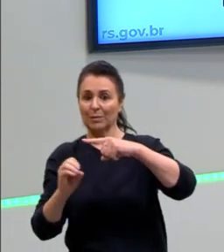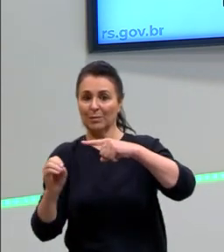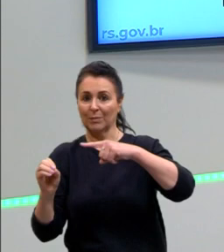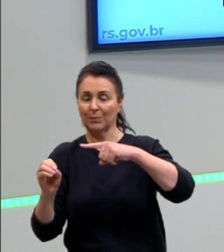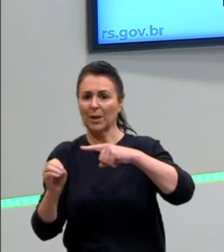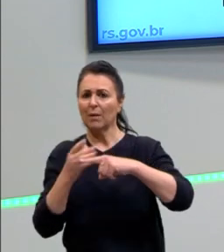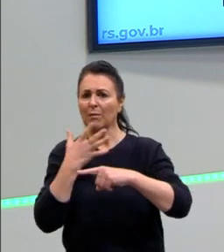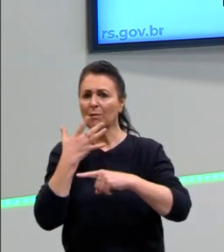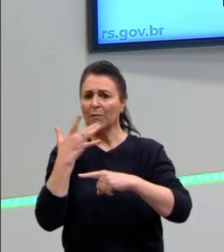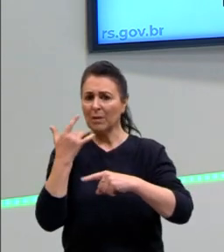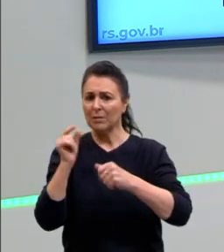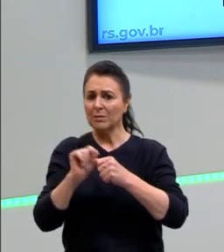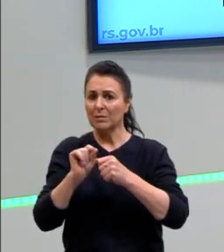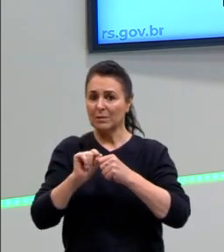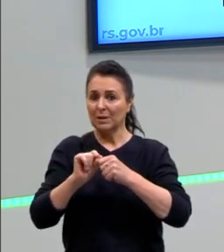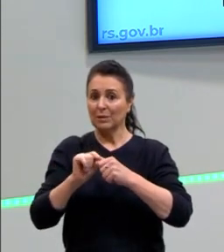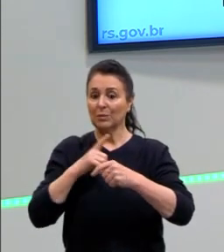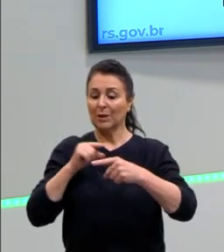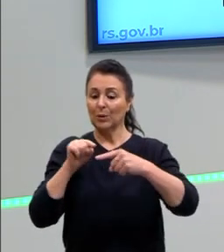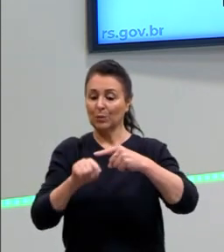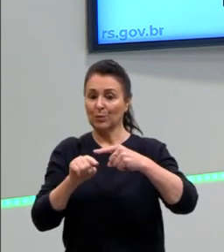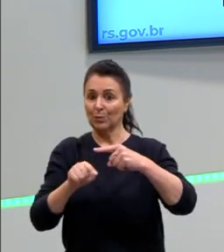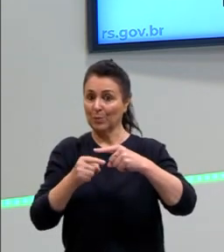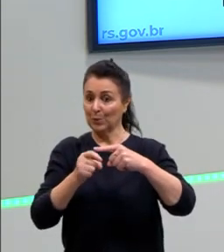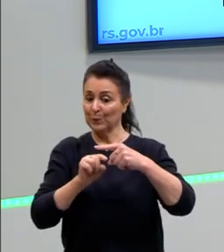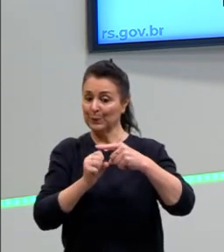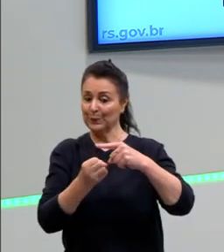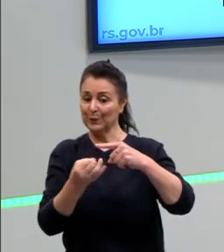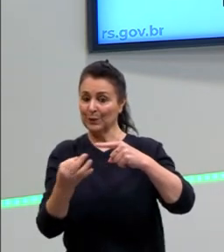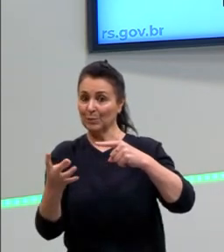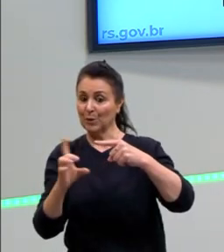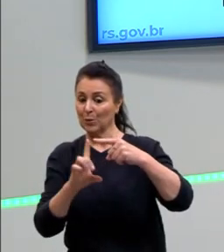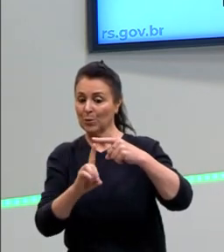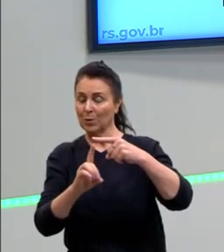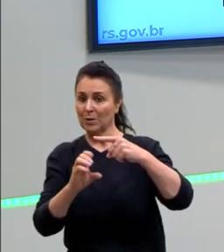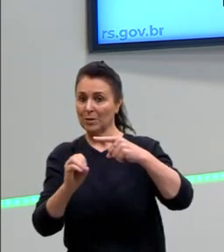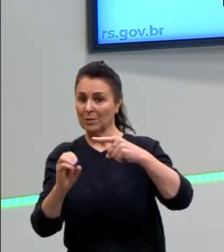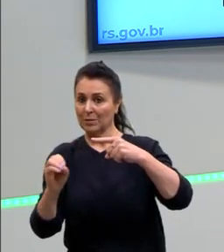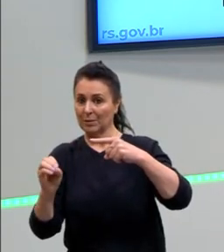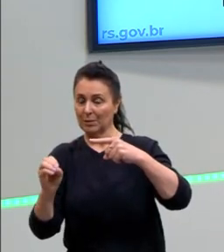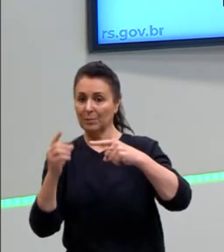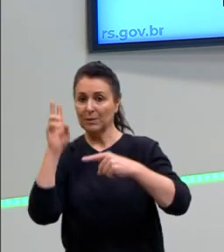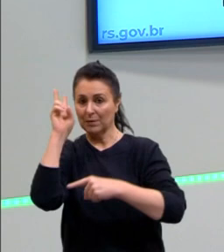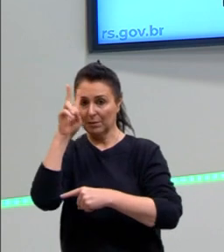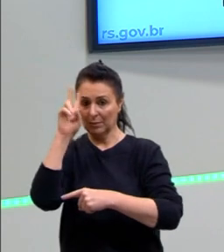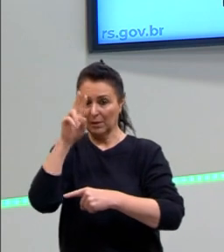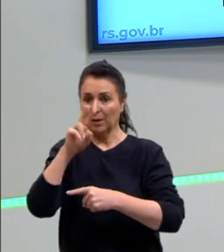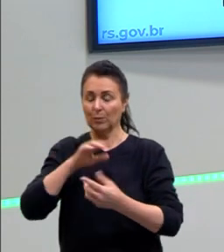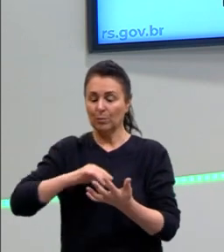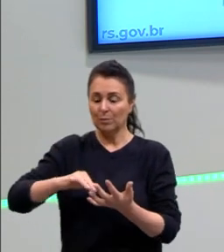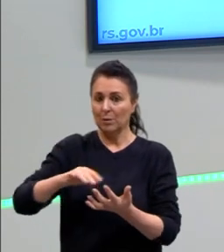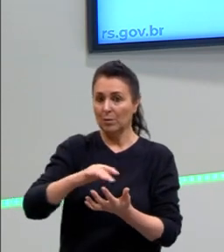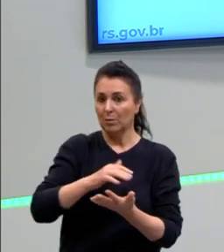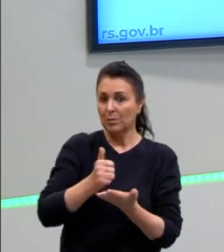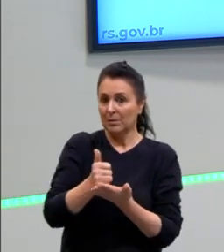quando nós temos denominador 100. Vocês precisam apenas lembrar das operações básicas.